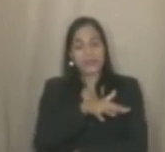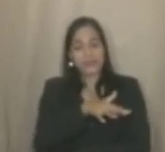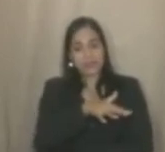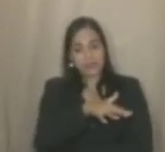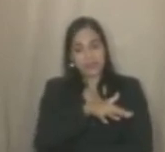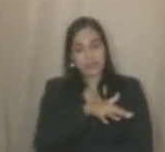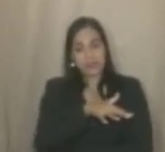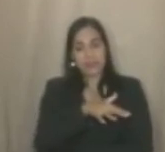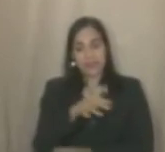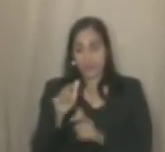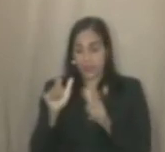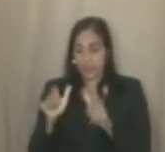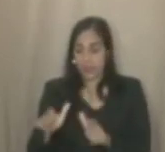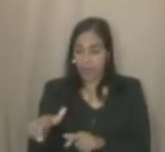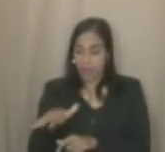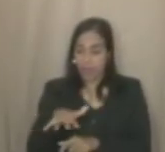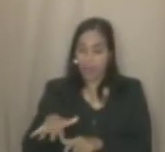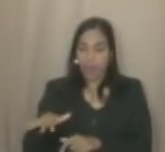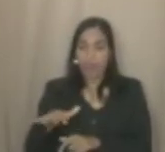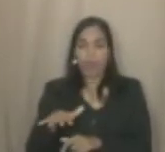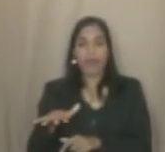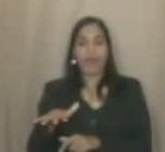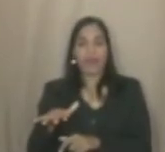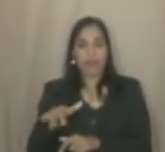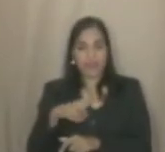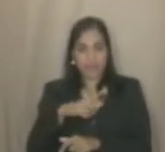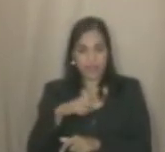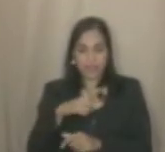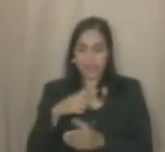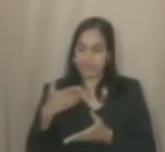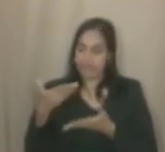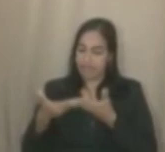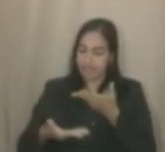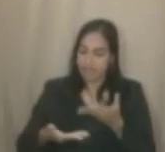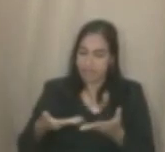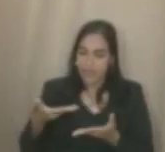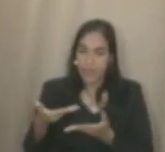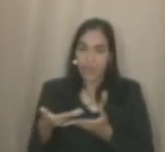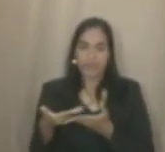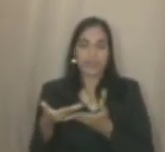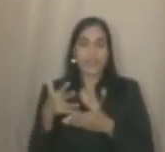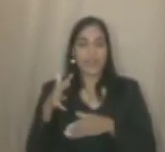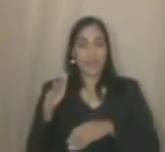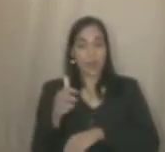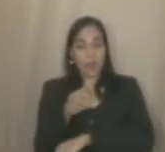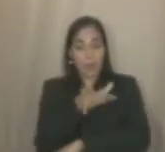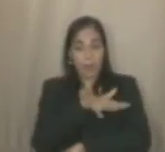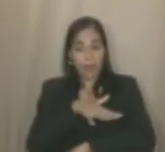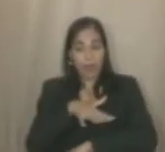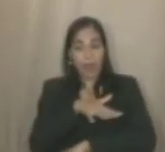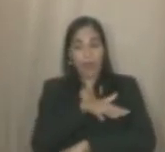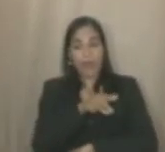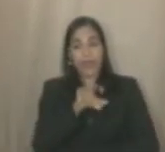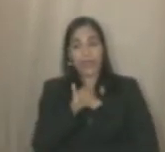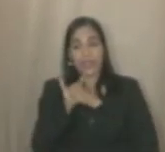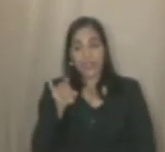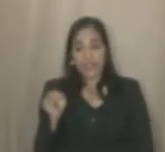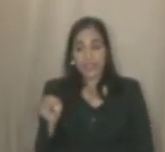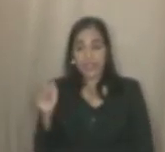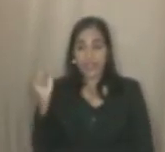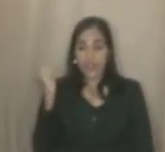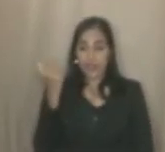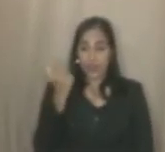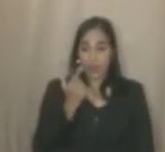uma área rebaixada que vai servir como parque em dias de